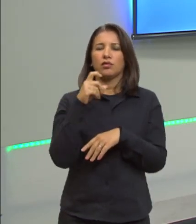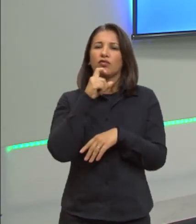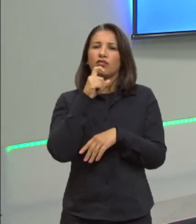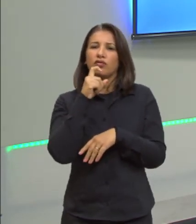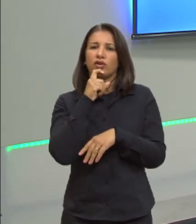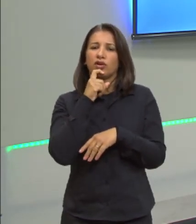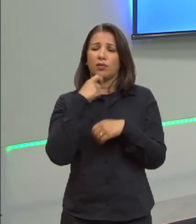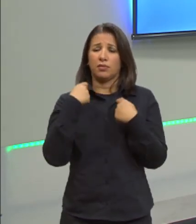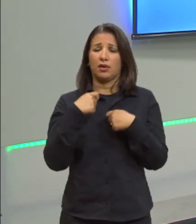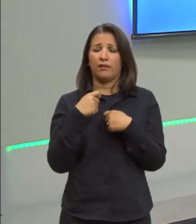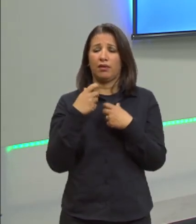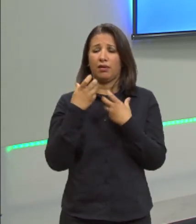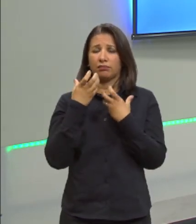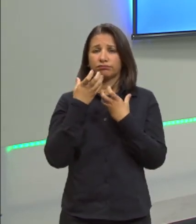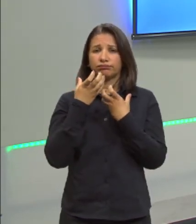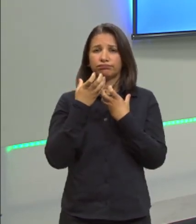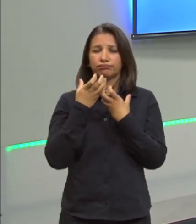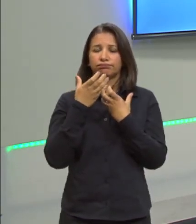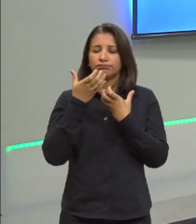a mais resfriada seria